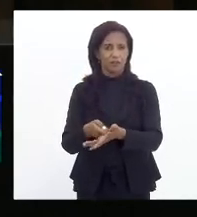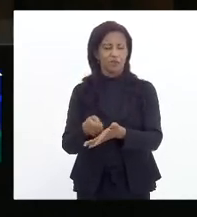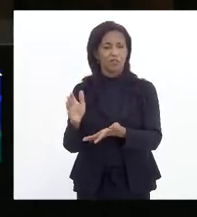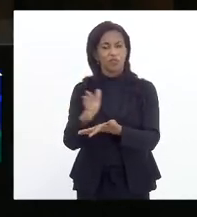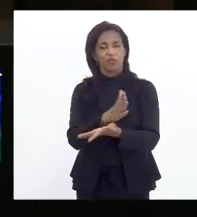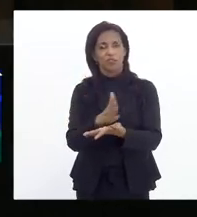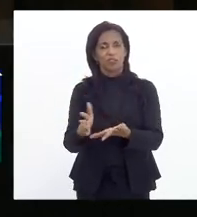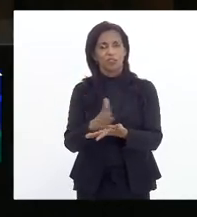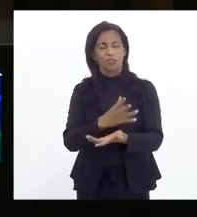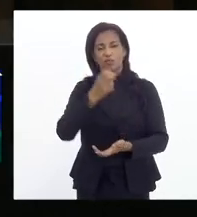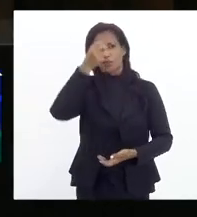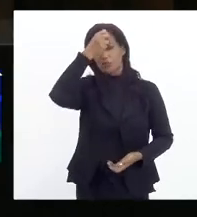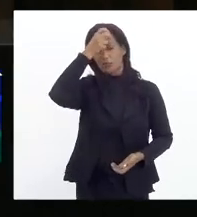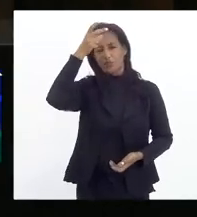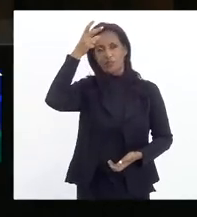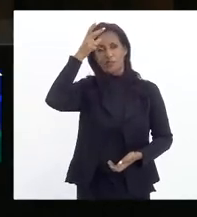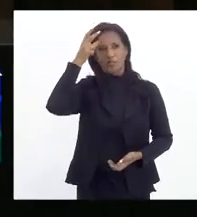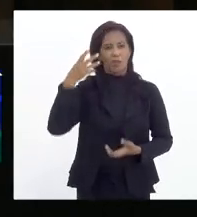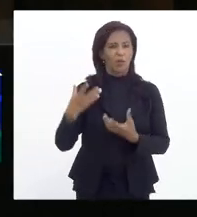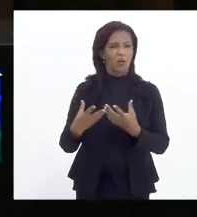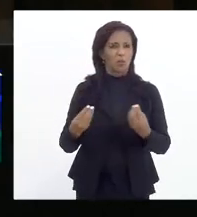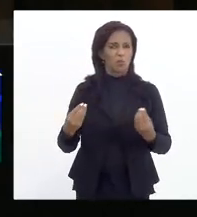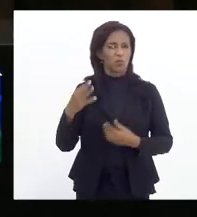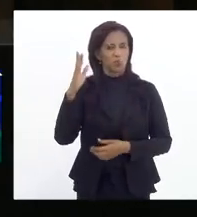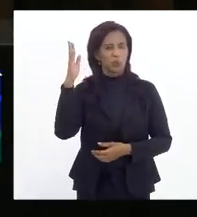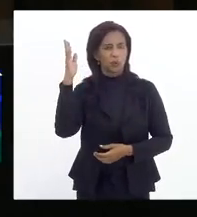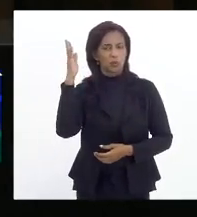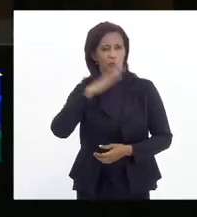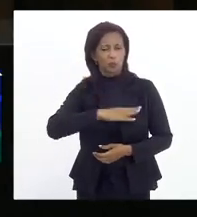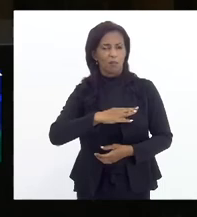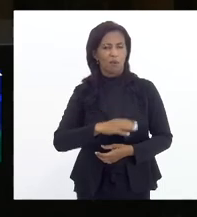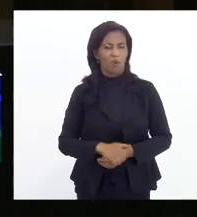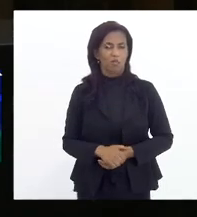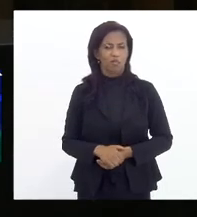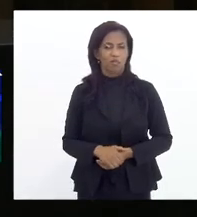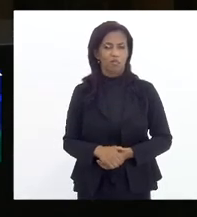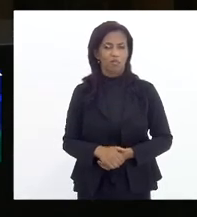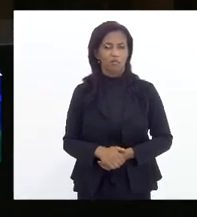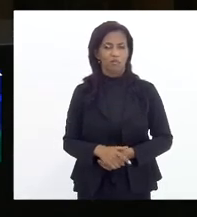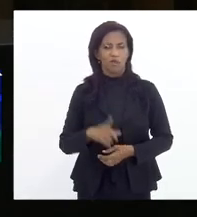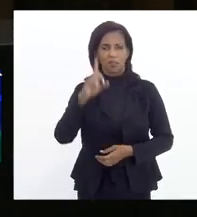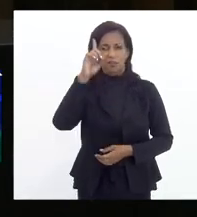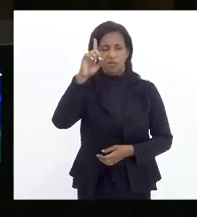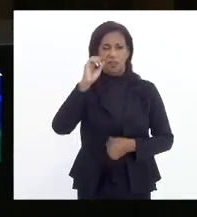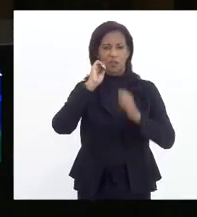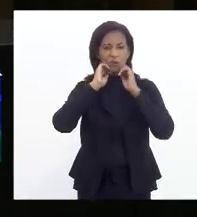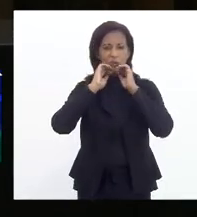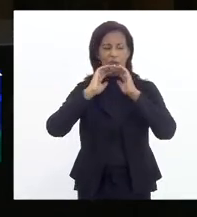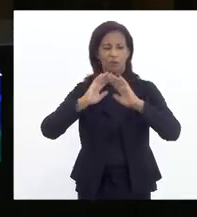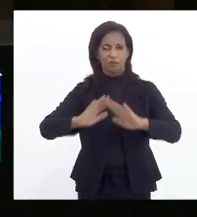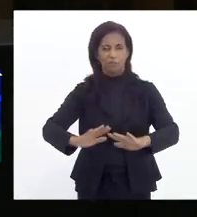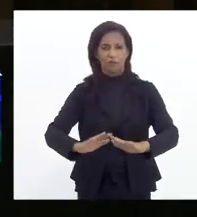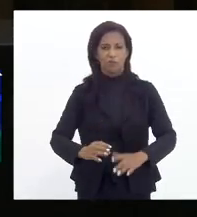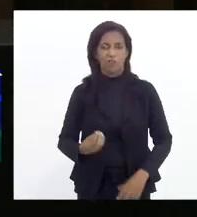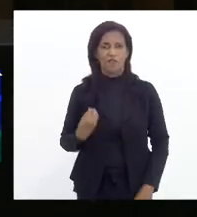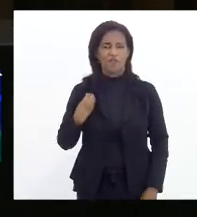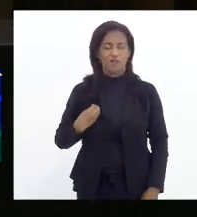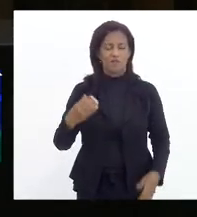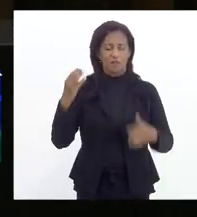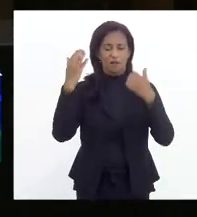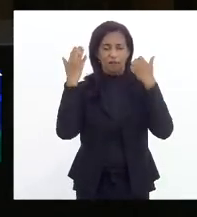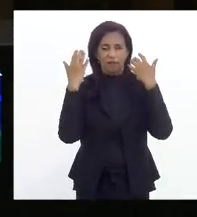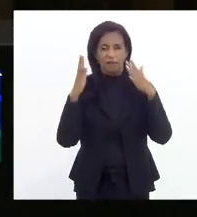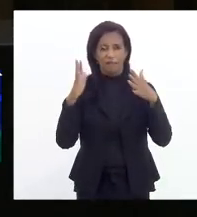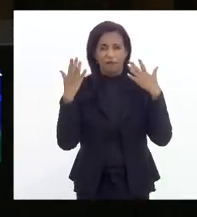alguns prefeitos muito mal intencionados que Deus Deus nos abençoe viva o Brasil